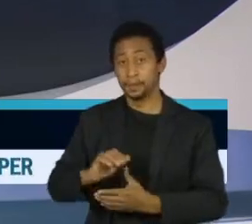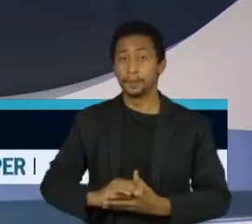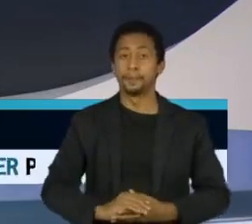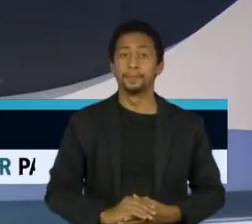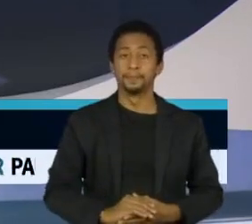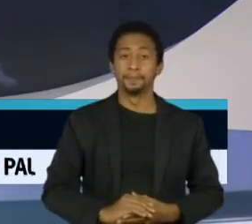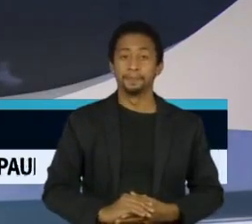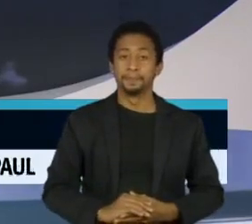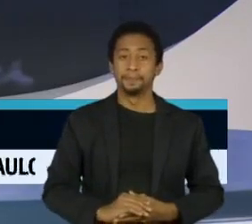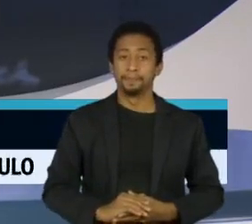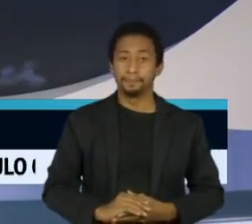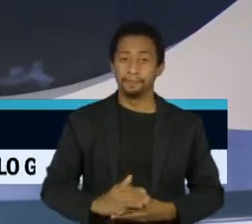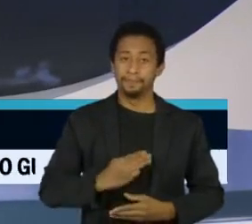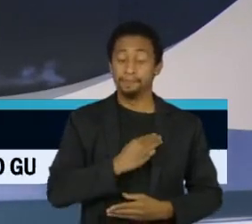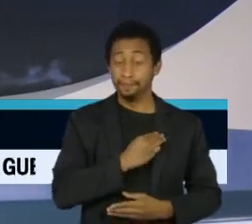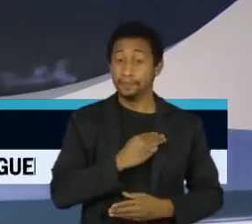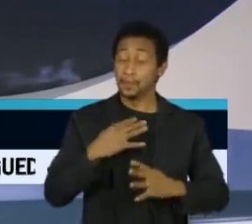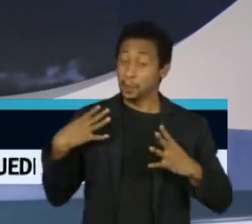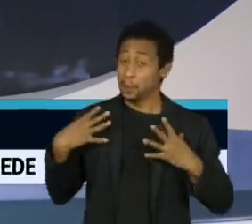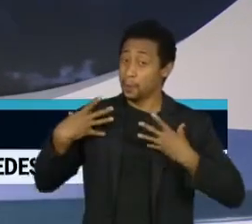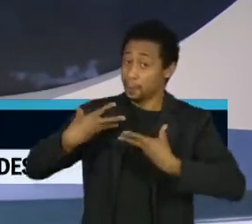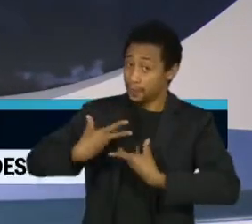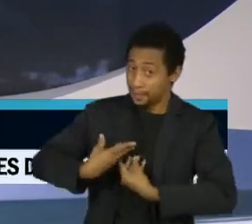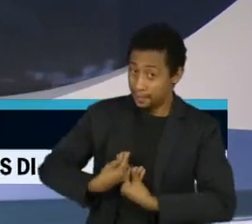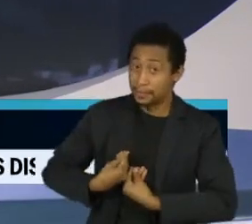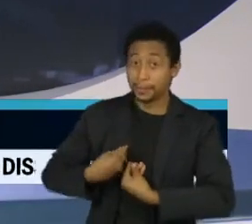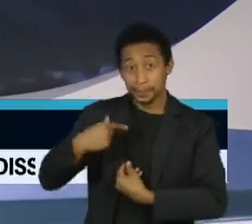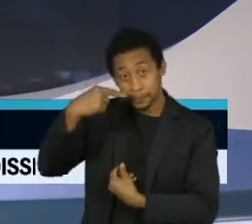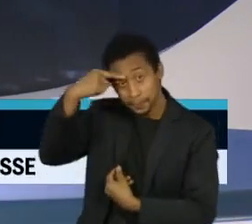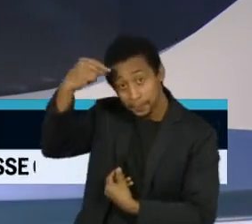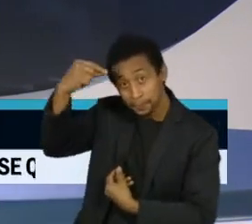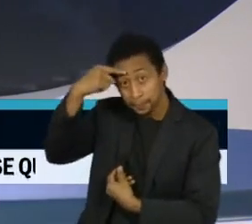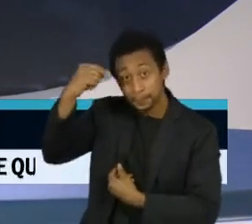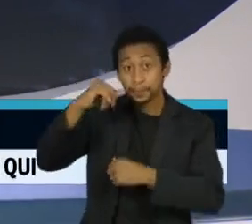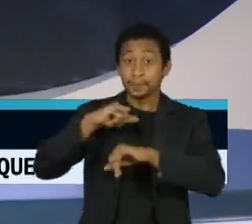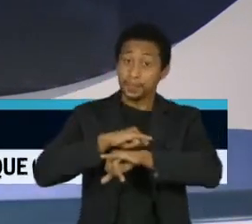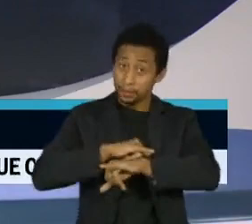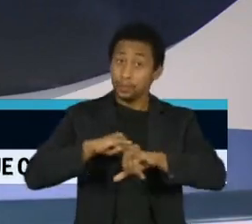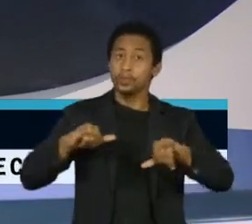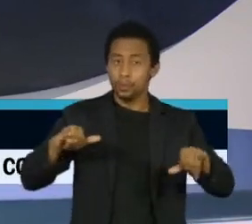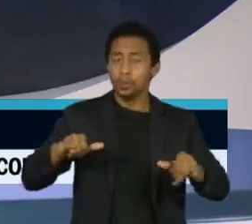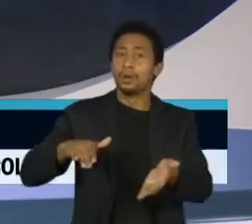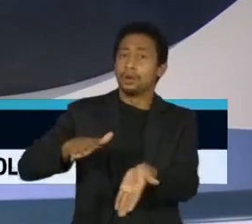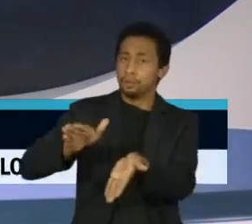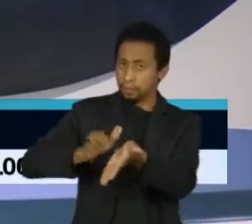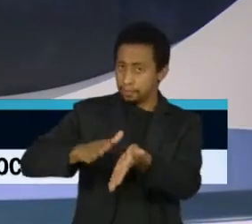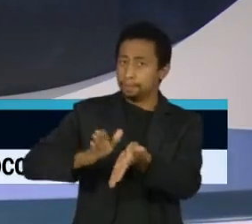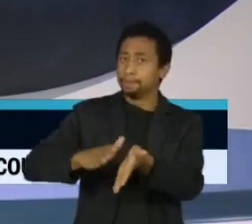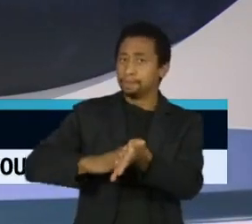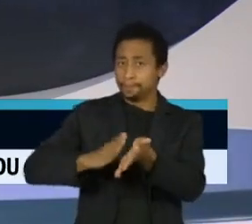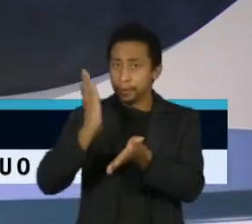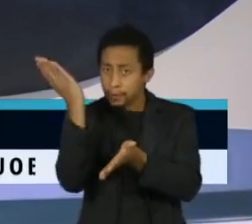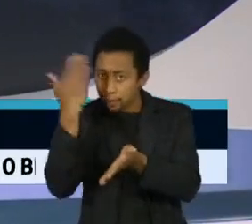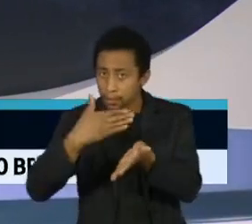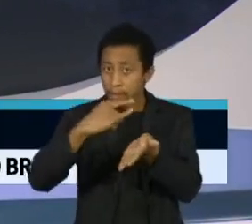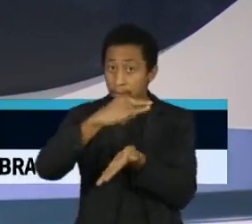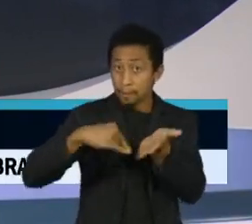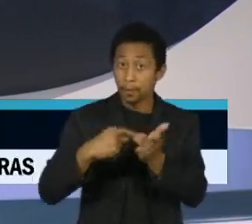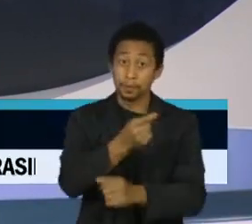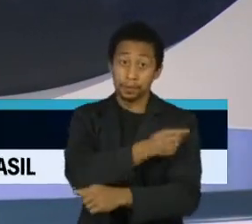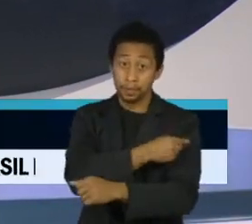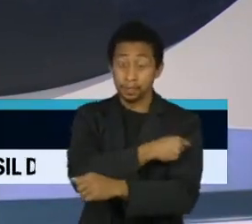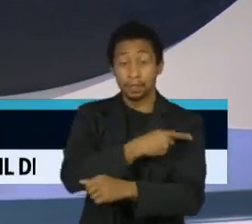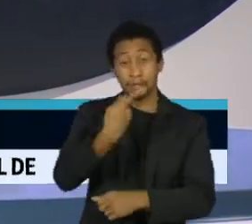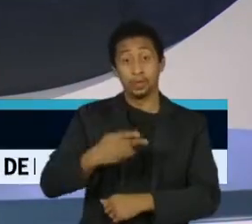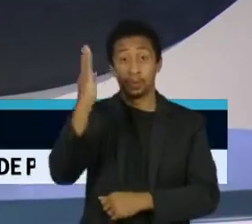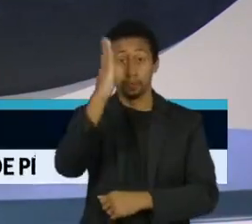O ministro do Supremo Tribunal Federal, Luiz Roberto Barroso, afirmou que a cobrança do passaporte da vacina aqui no Brasil leva em